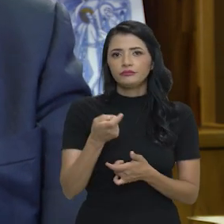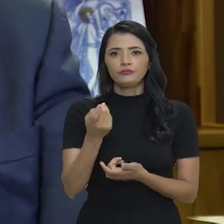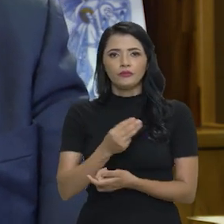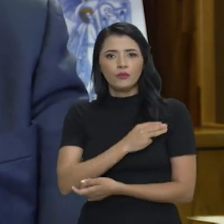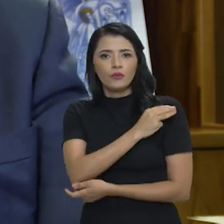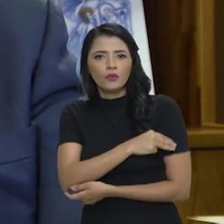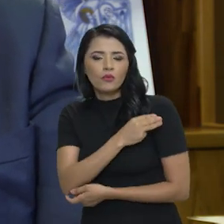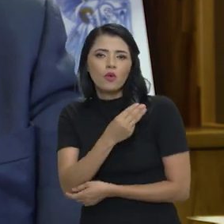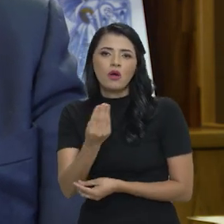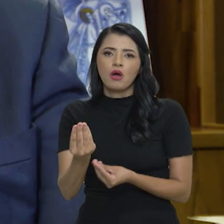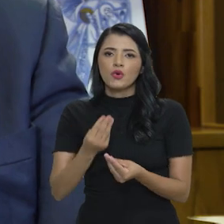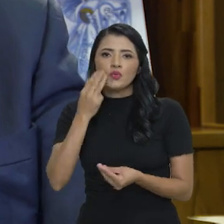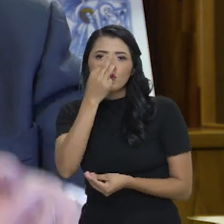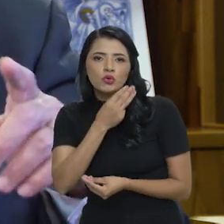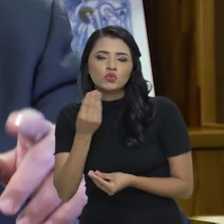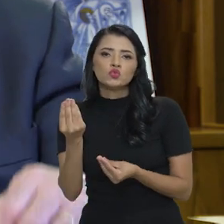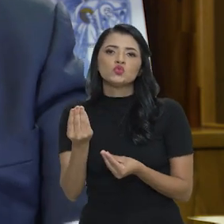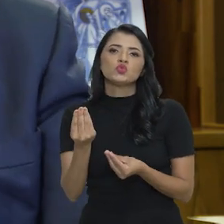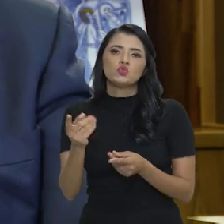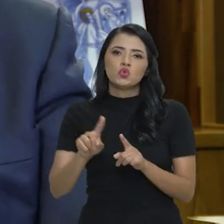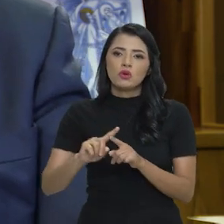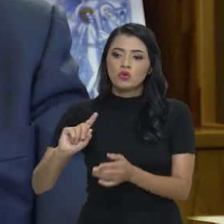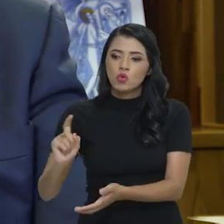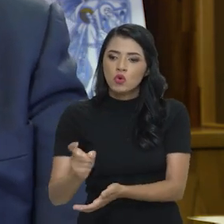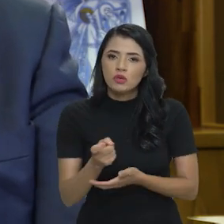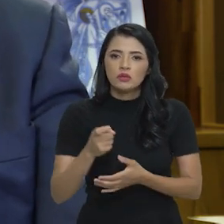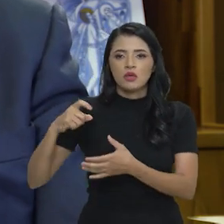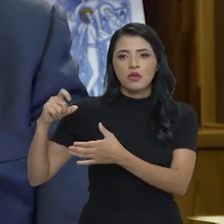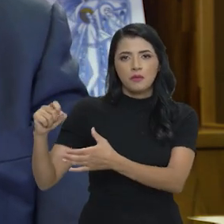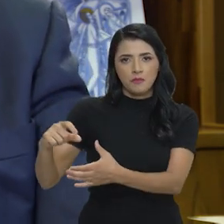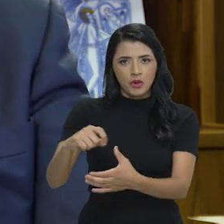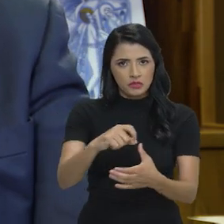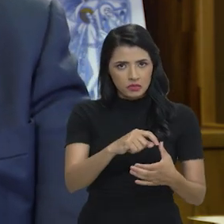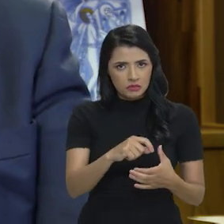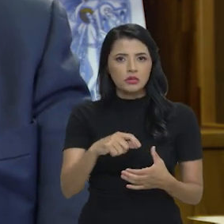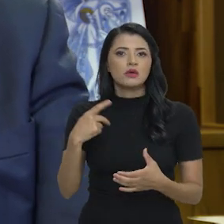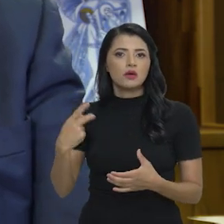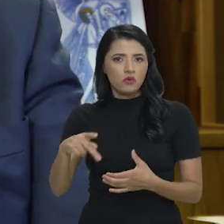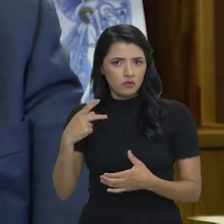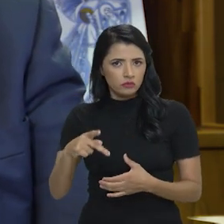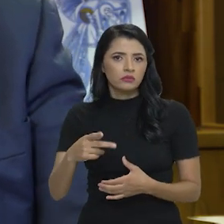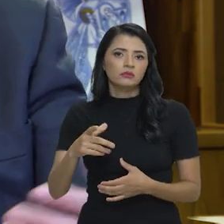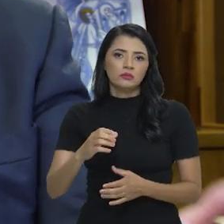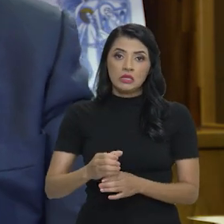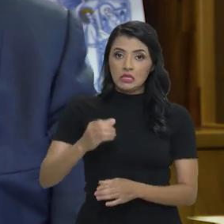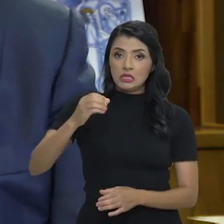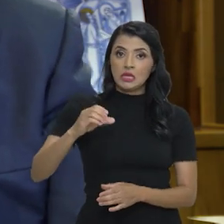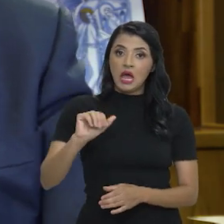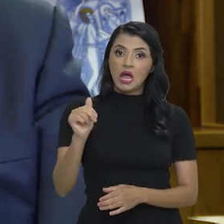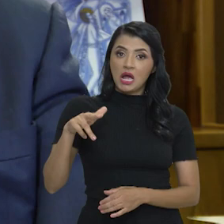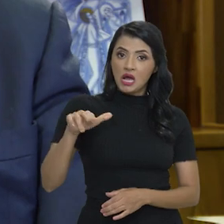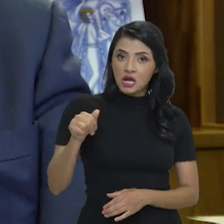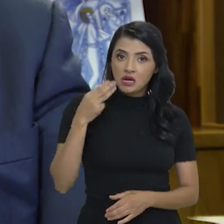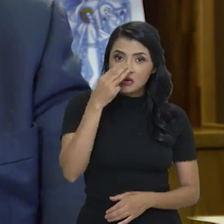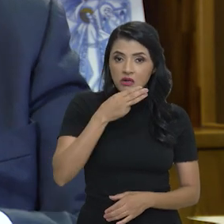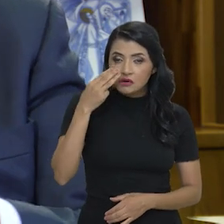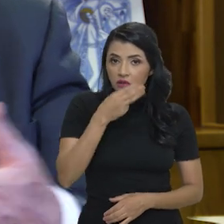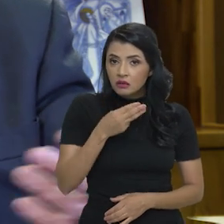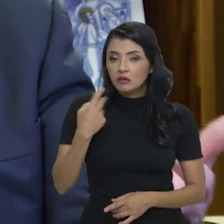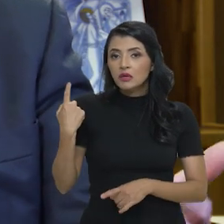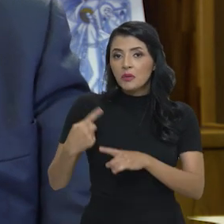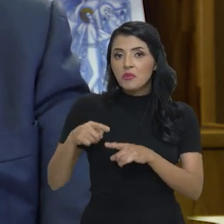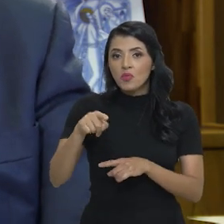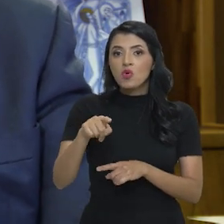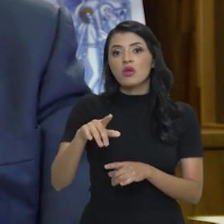do álcool, do açúcar, mas especialmente na colheita e no manejo da plantação e da colheita da cana, até porque